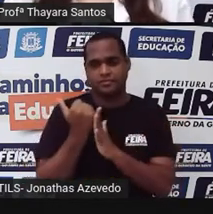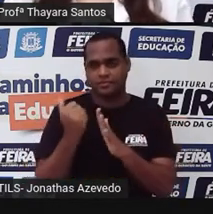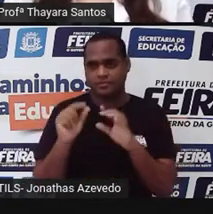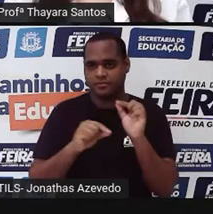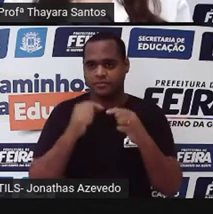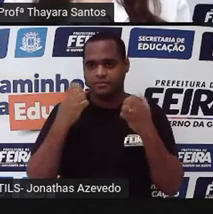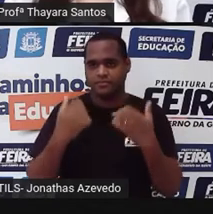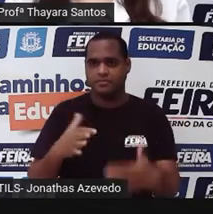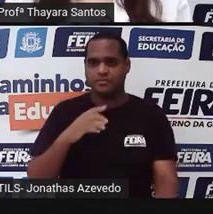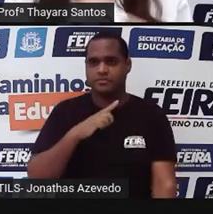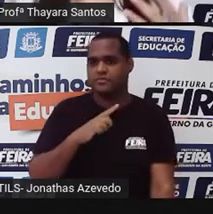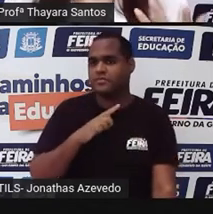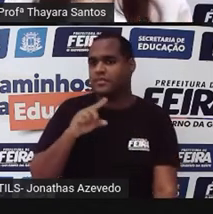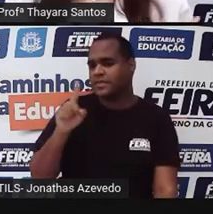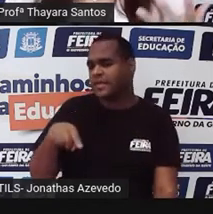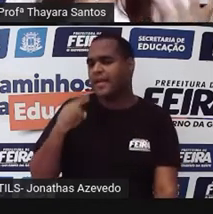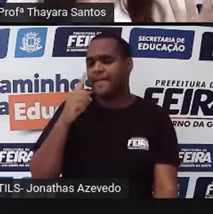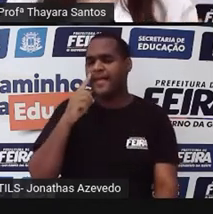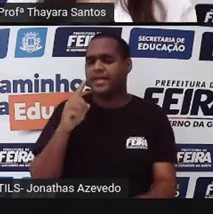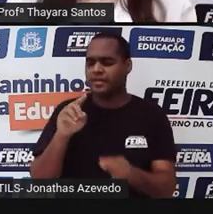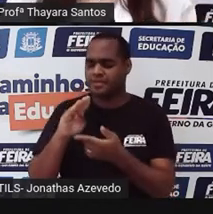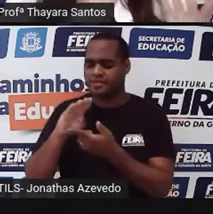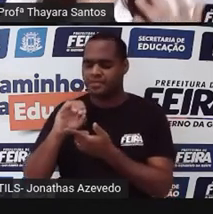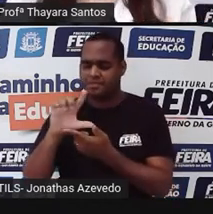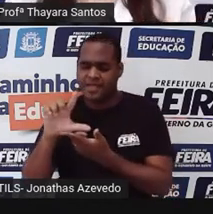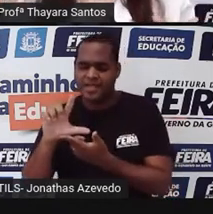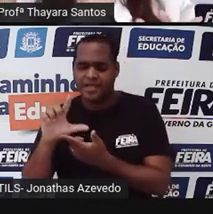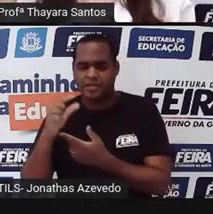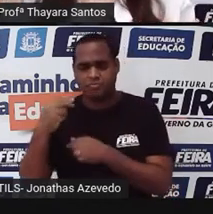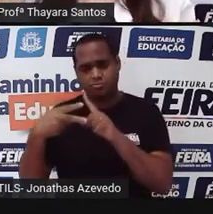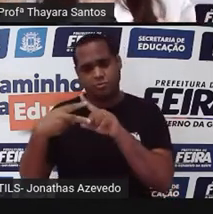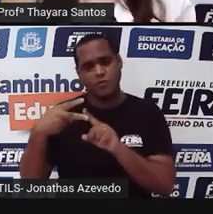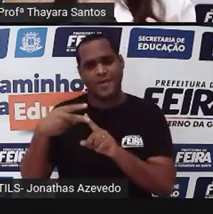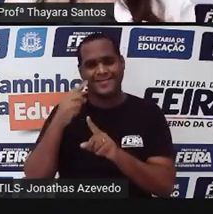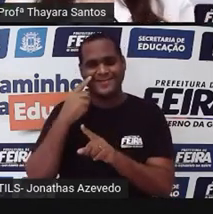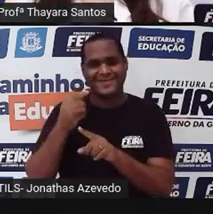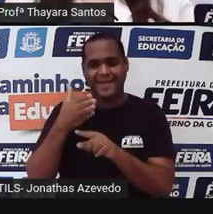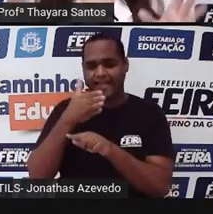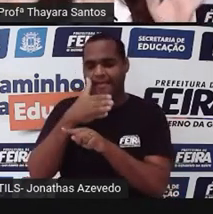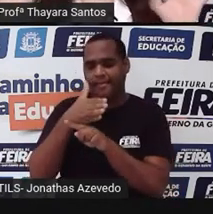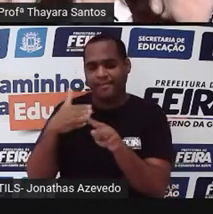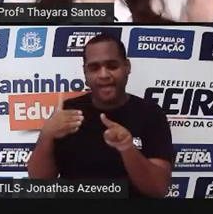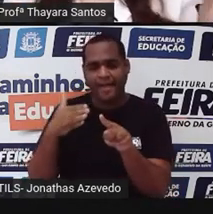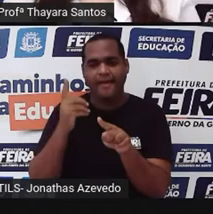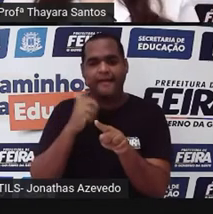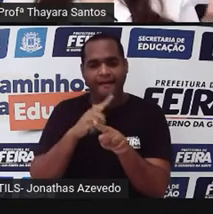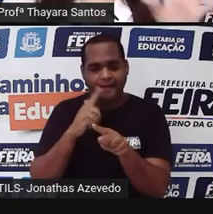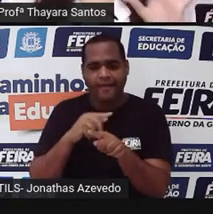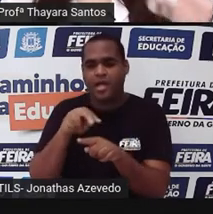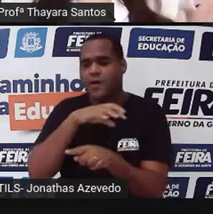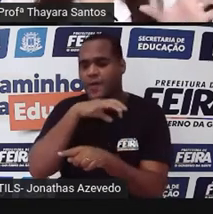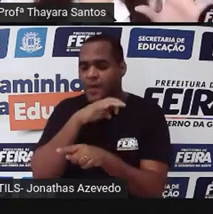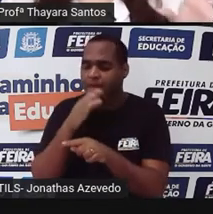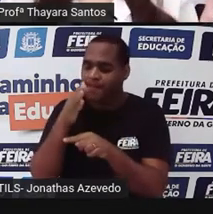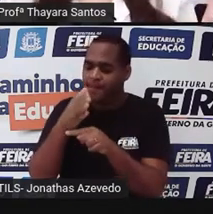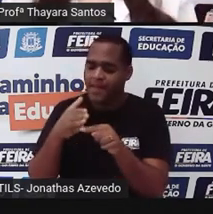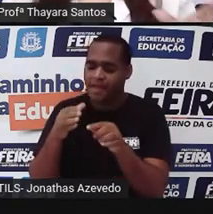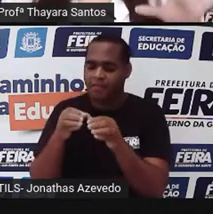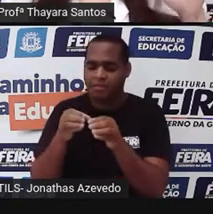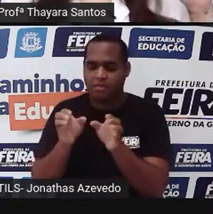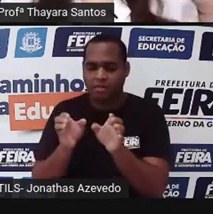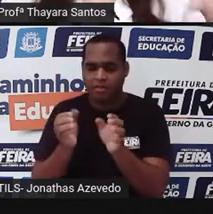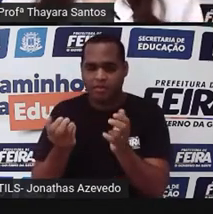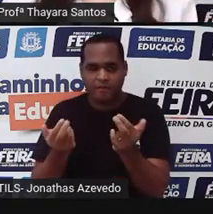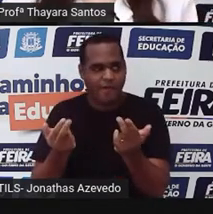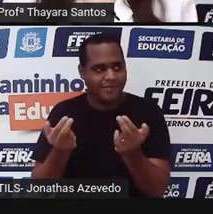apresentam simetria bilateral. O que é isso? Quer dizer que se eu cortar um molusco no meio, eu sempre vou ter dois lados iguais.